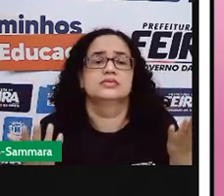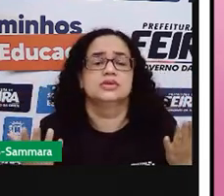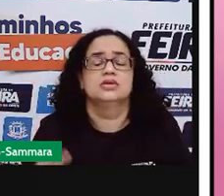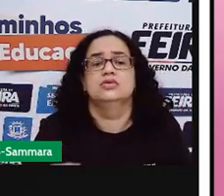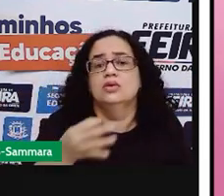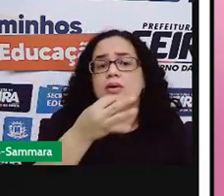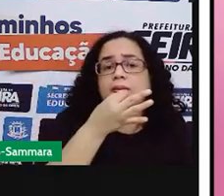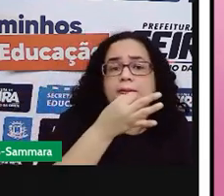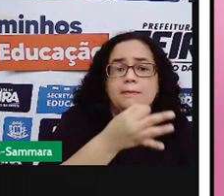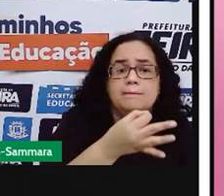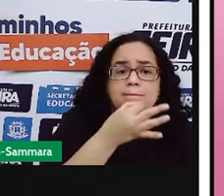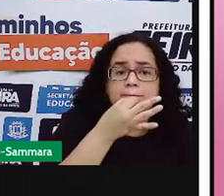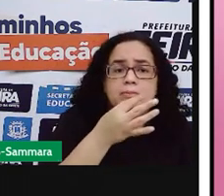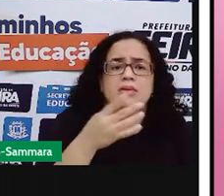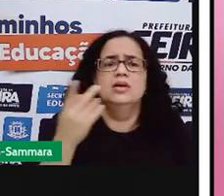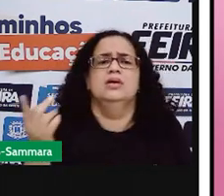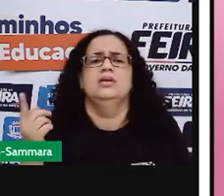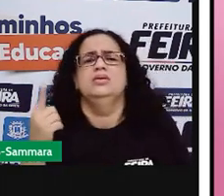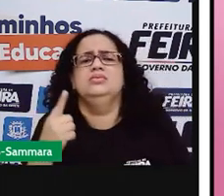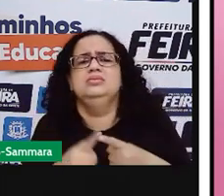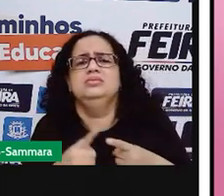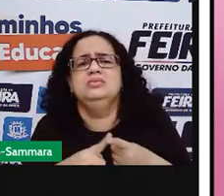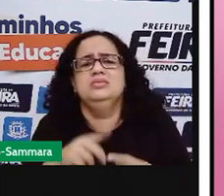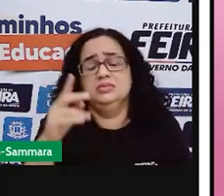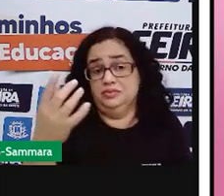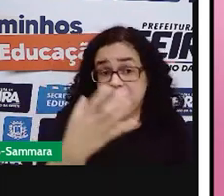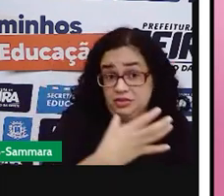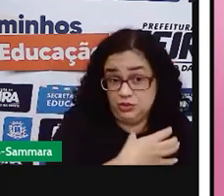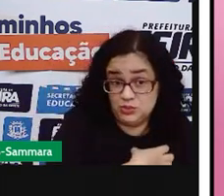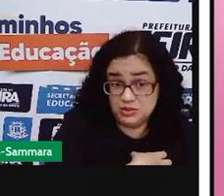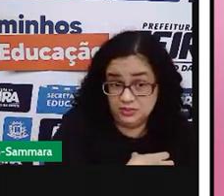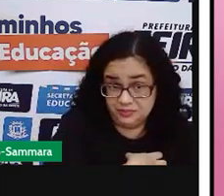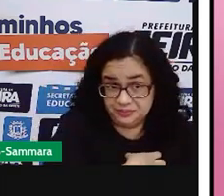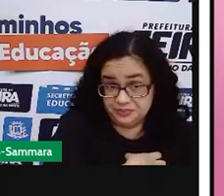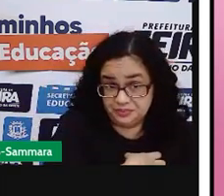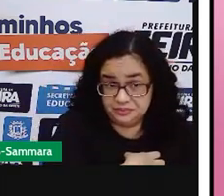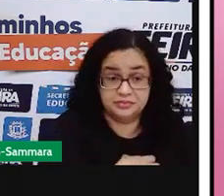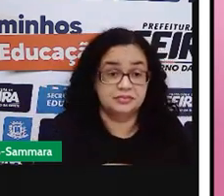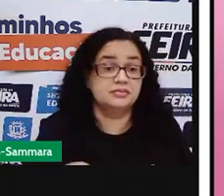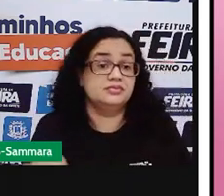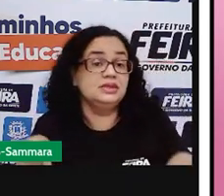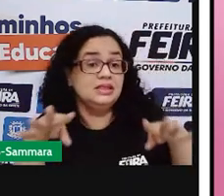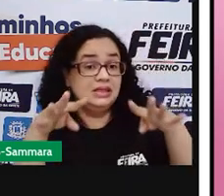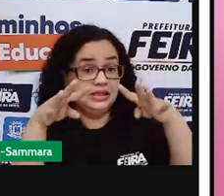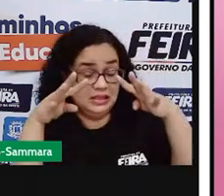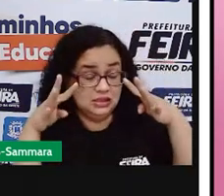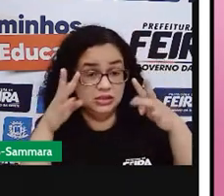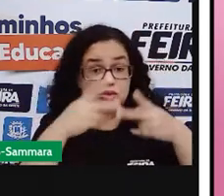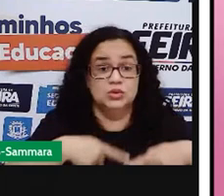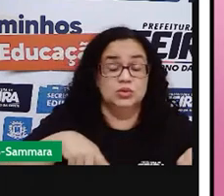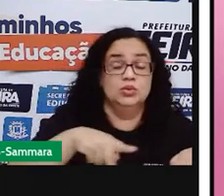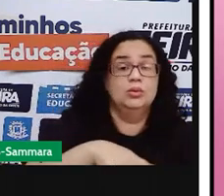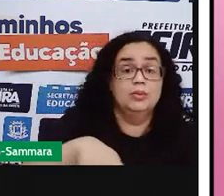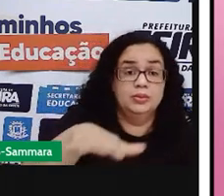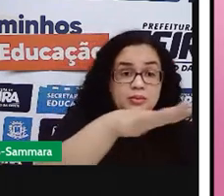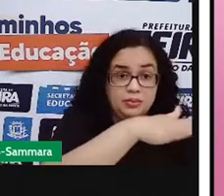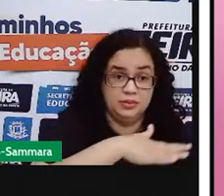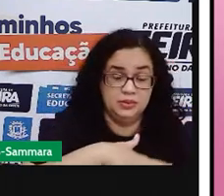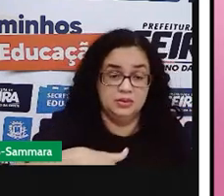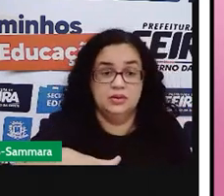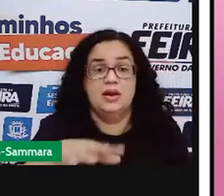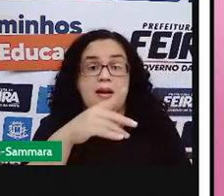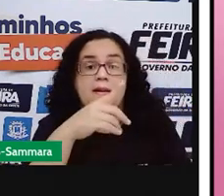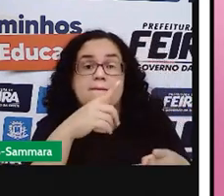o objetivo? Por que colocaram esse título? Chama a atenção do público? Por quê? Porque,